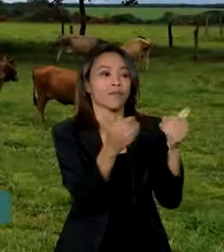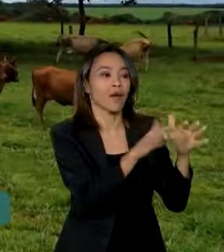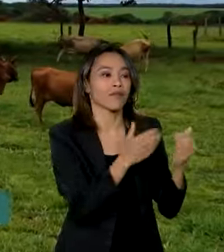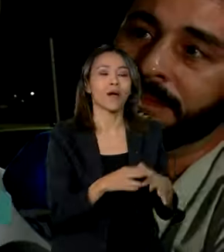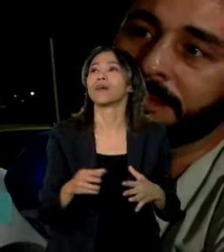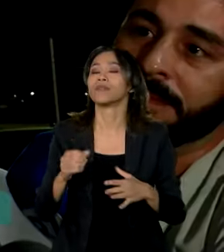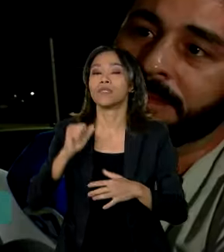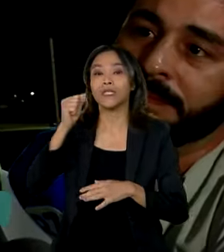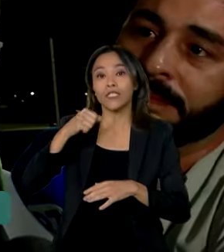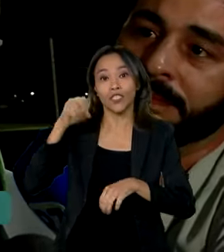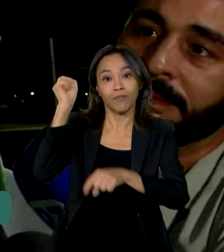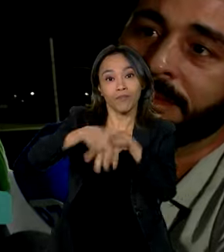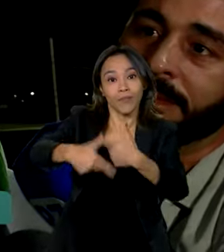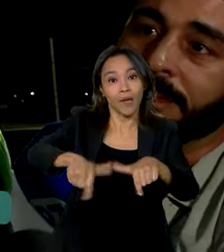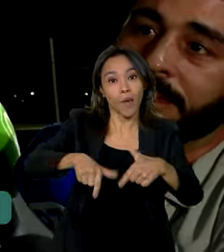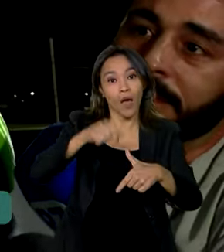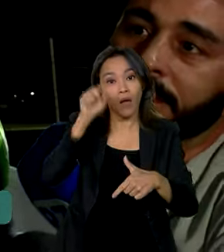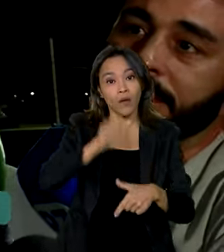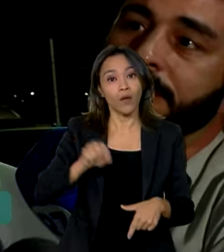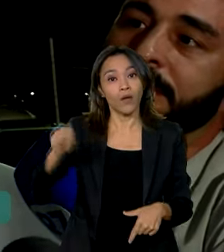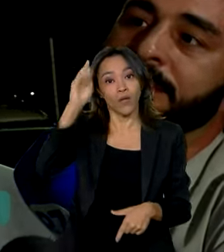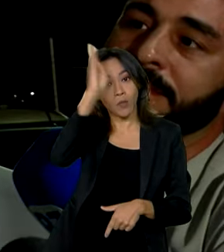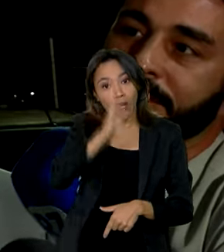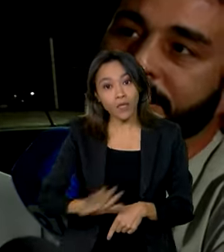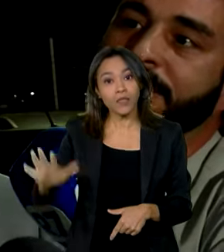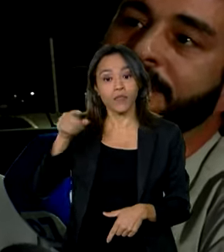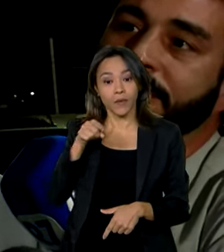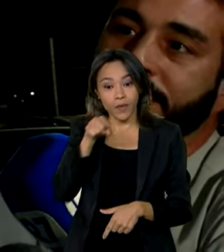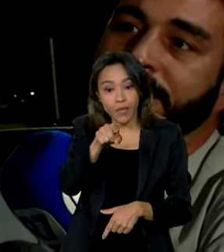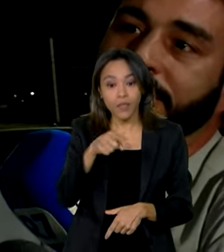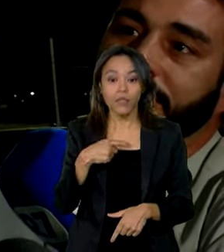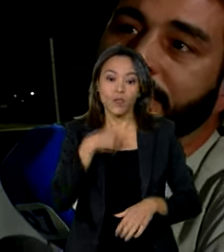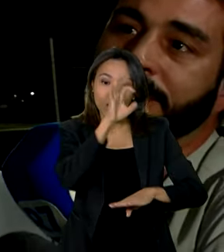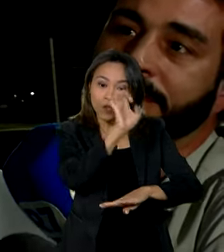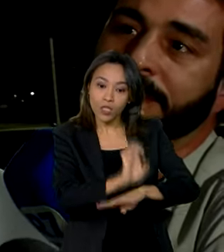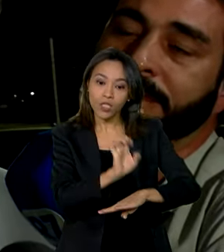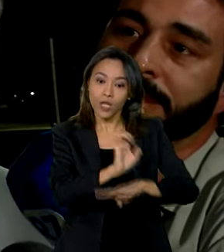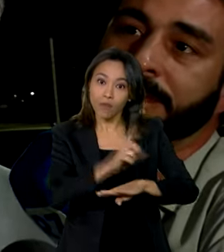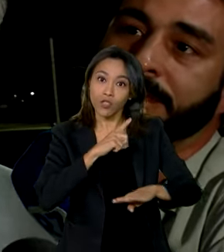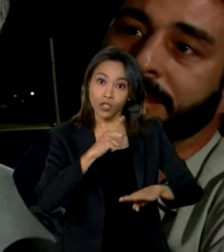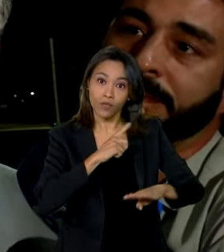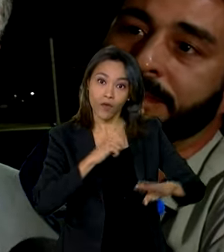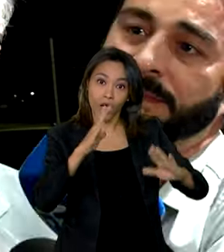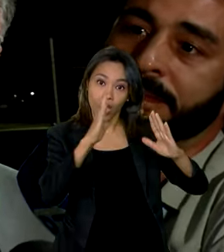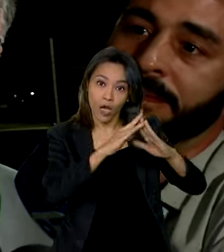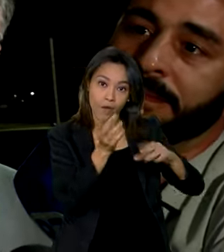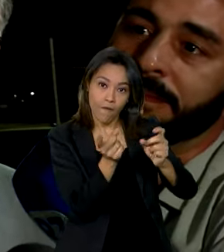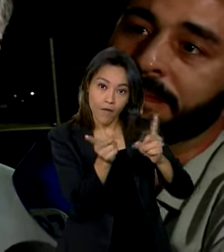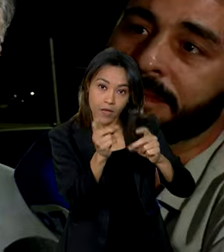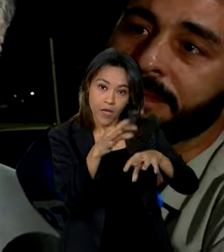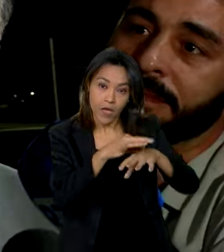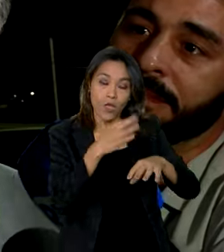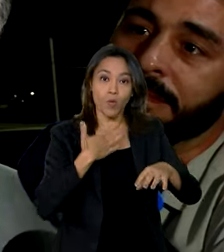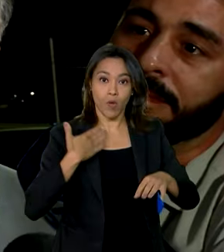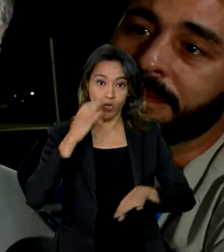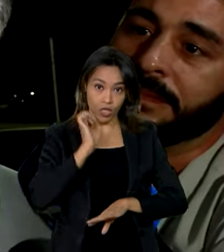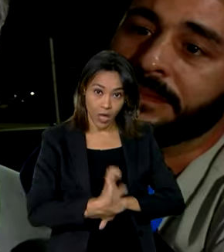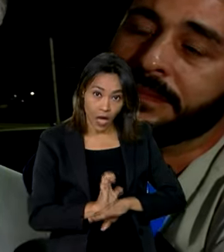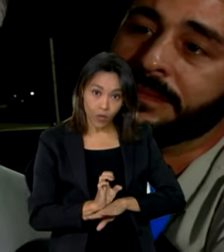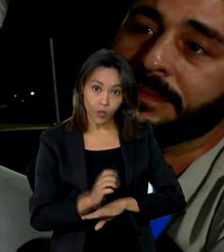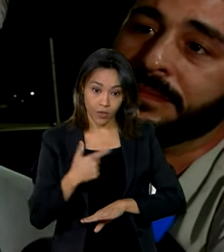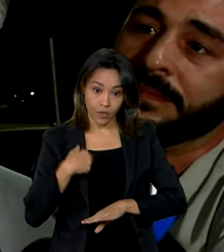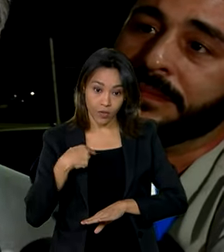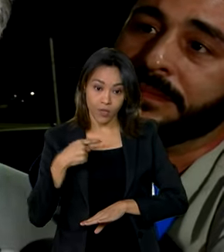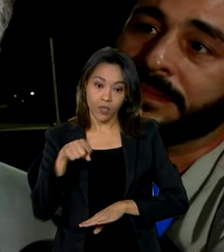todo o país. Não é coincidência, exatamente nos estados que tiveram plantas frigoríficas habilitadas. Eu vi lá no meu estado de Mato Grosso, um pequeno